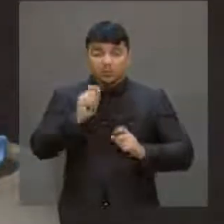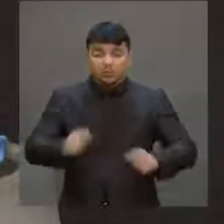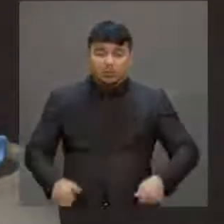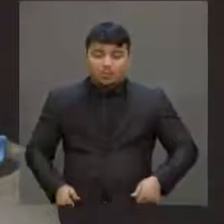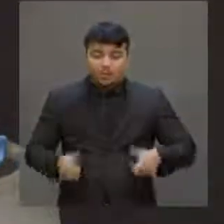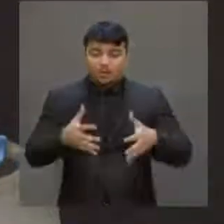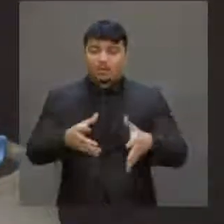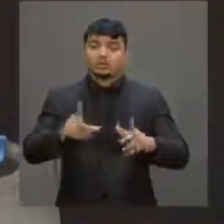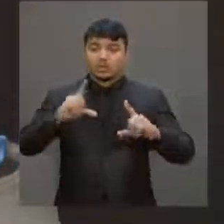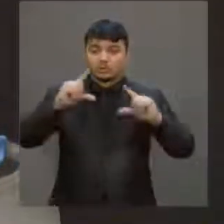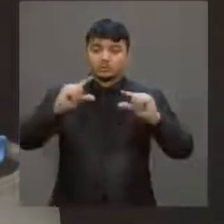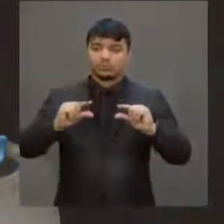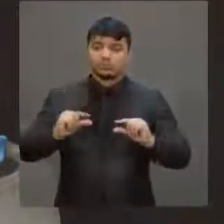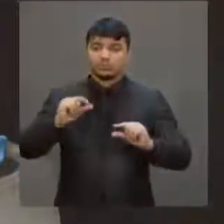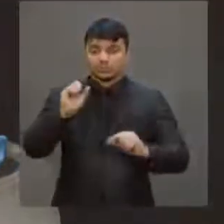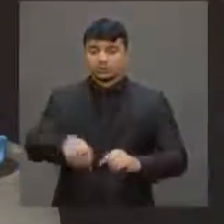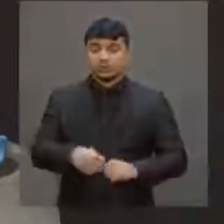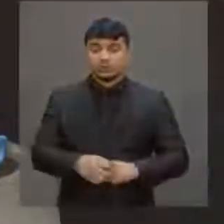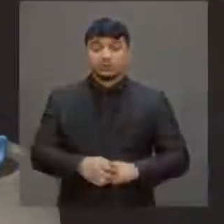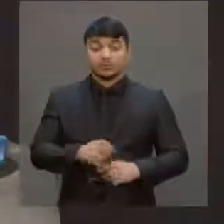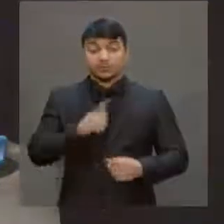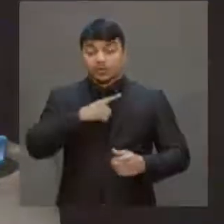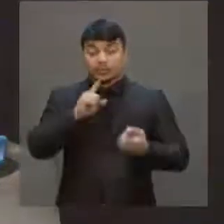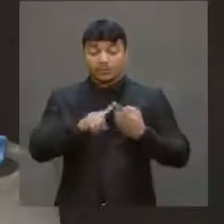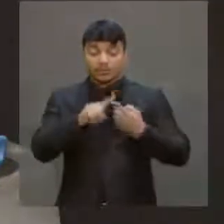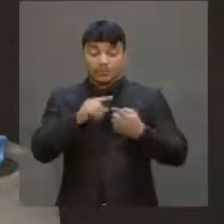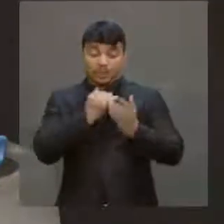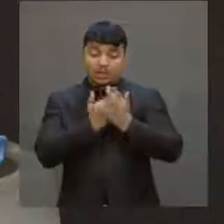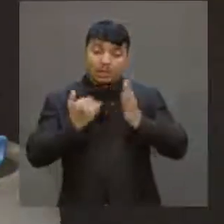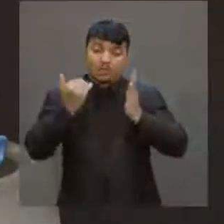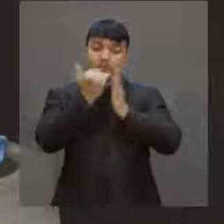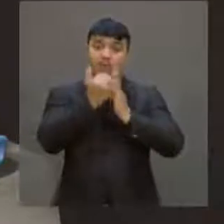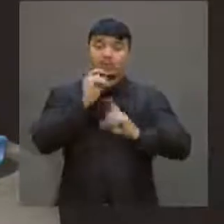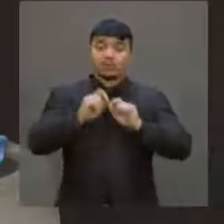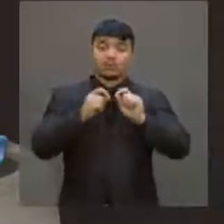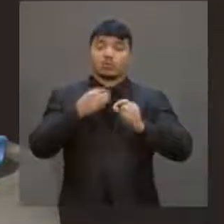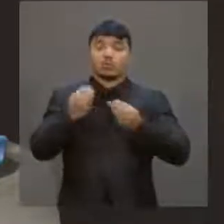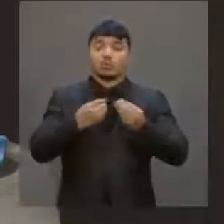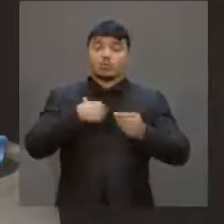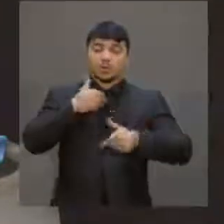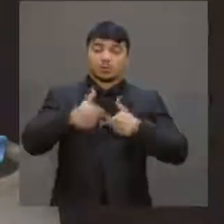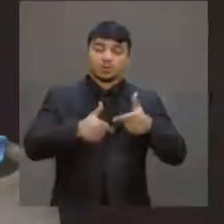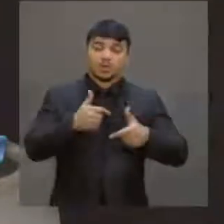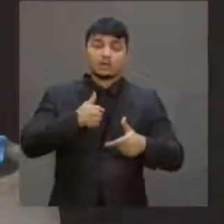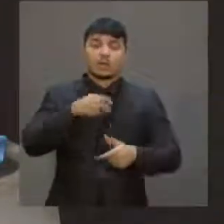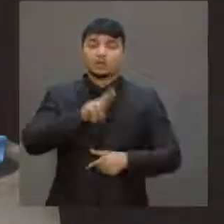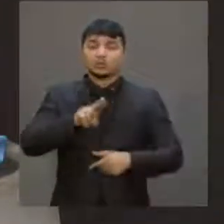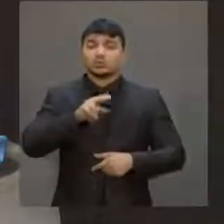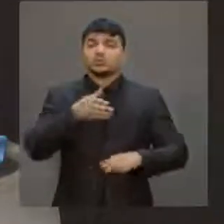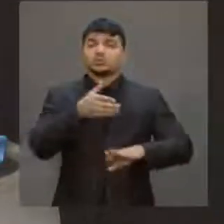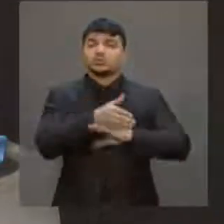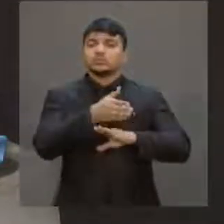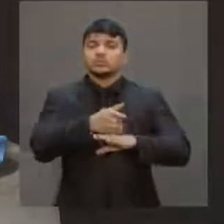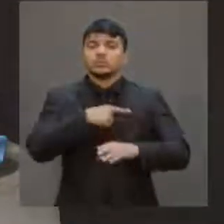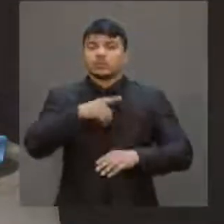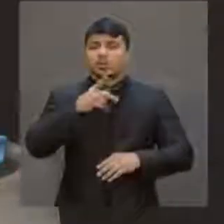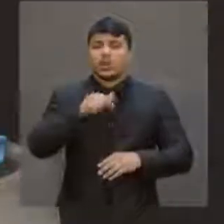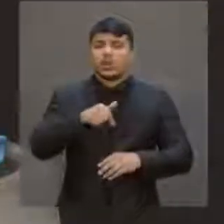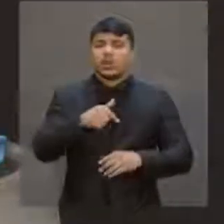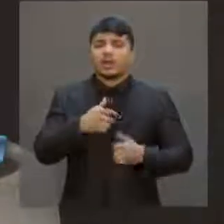diminuiu, aumentou a taxa de subocupação, subutilização, ou seja, o número de